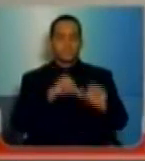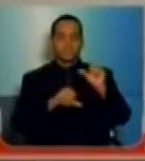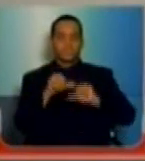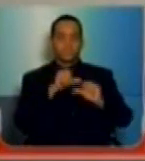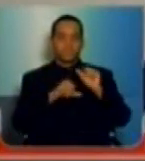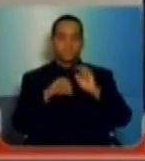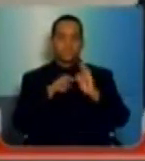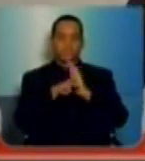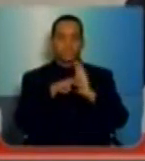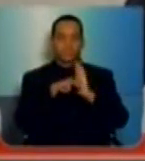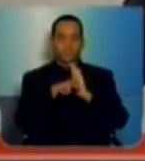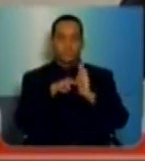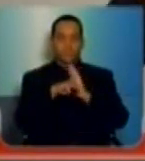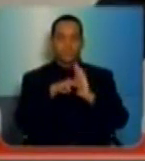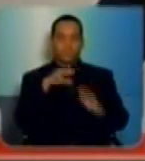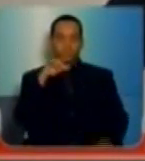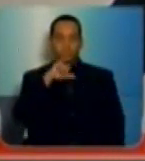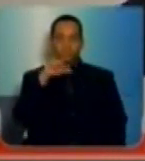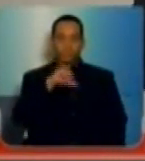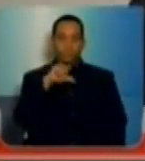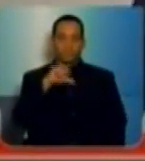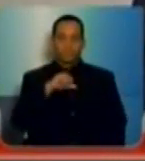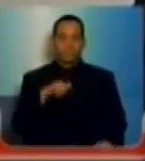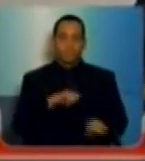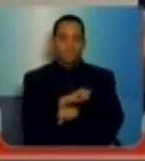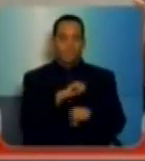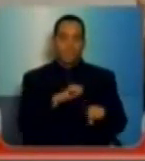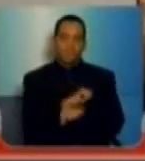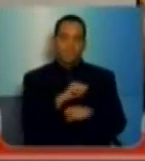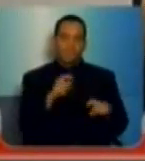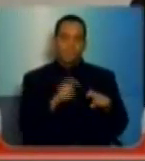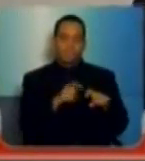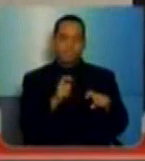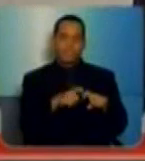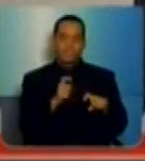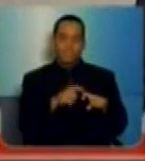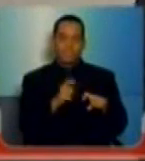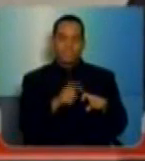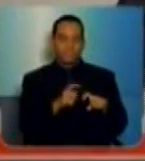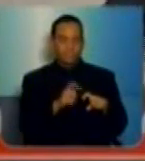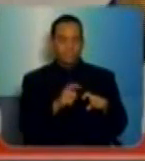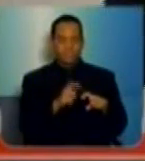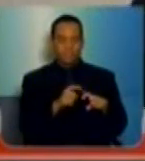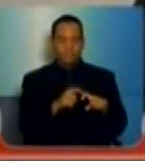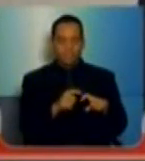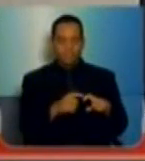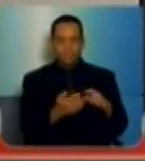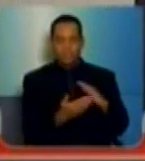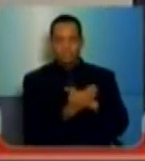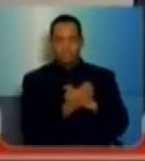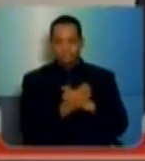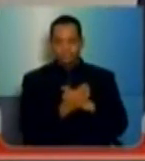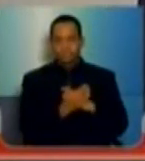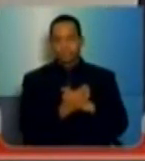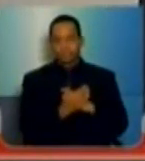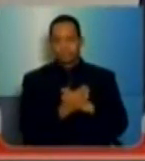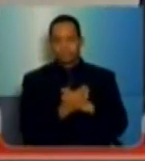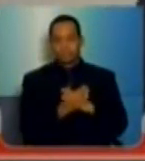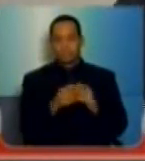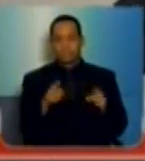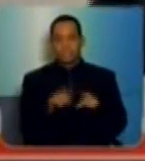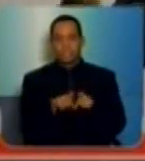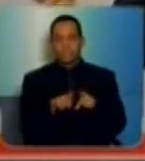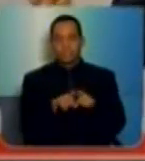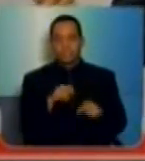mudança de procedimento, incluindo também faltas médicas, licenças médicas, e também, mais ainda, faltas